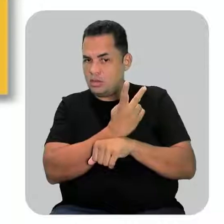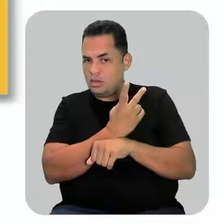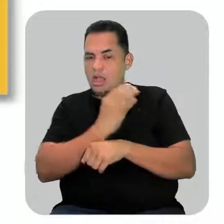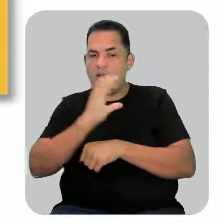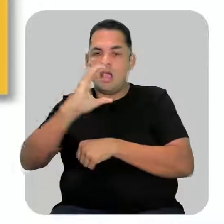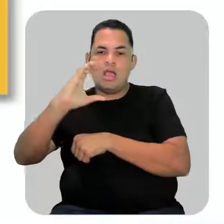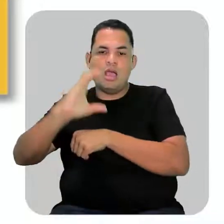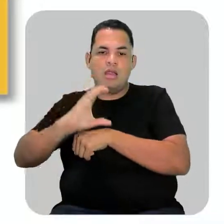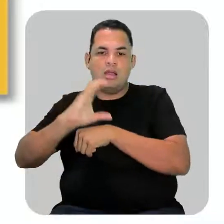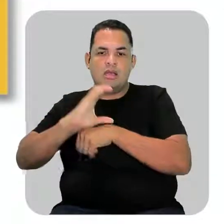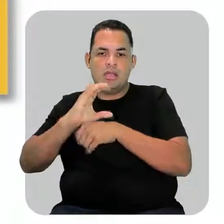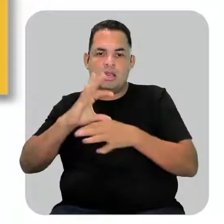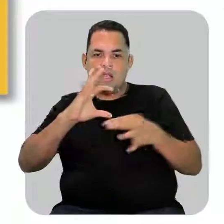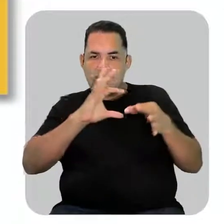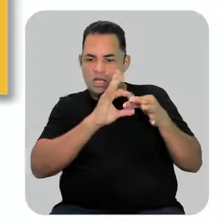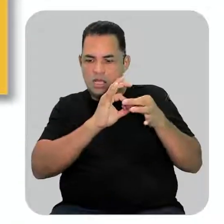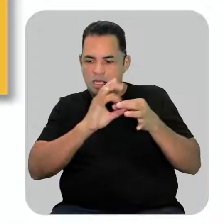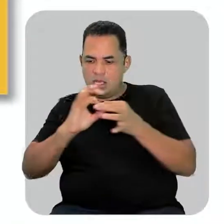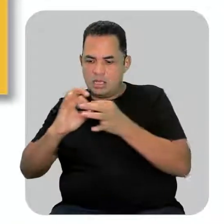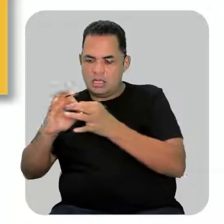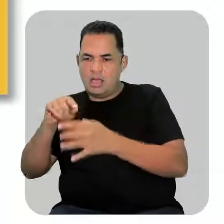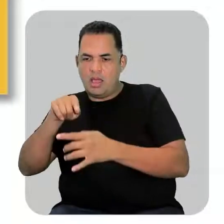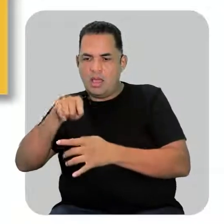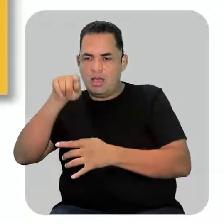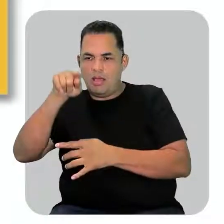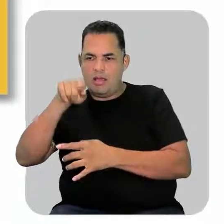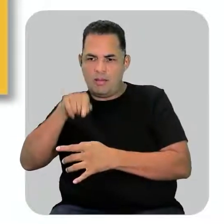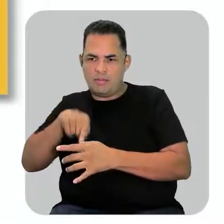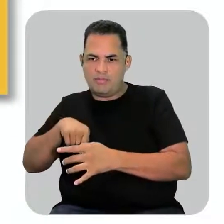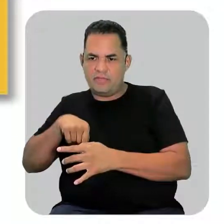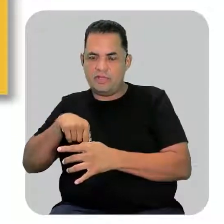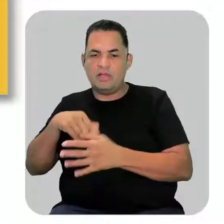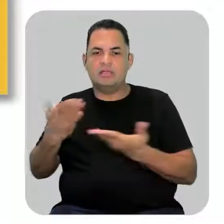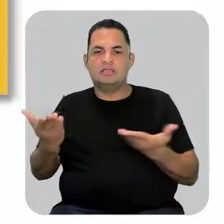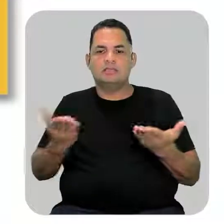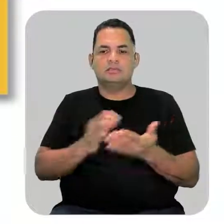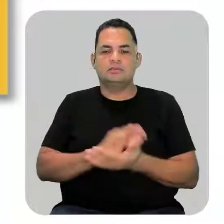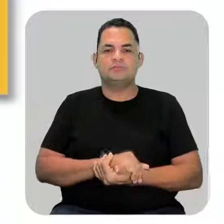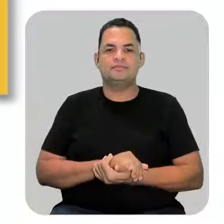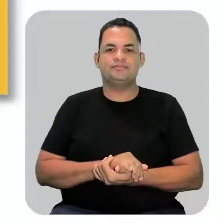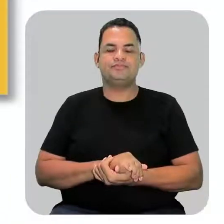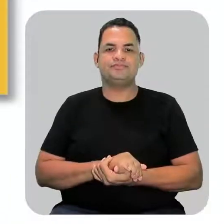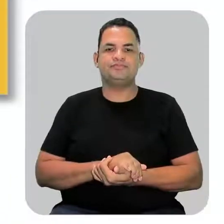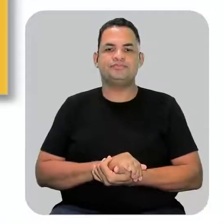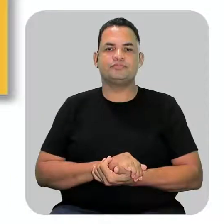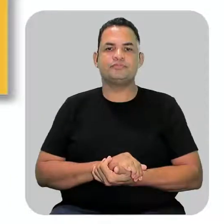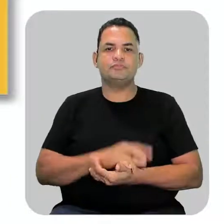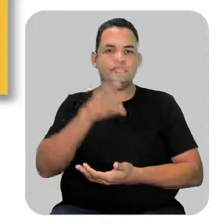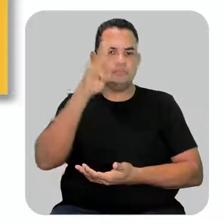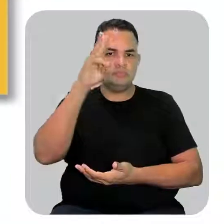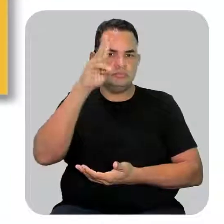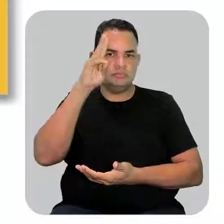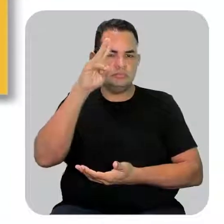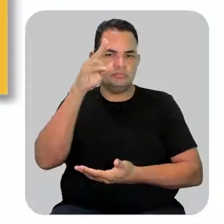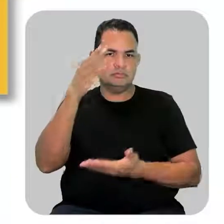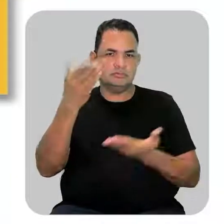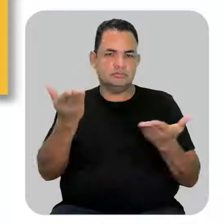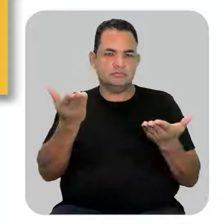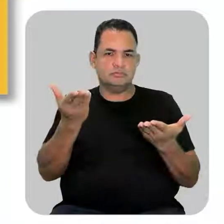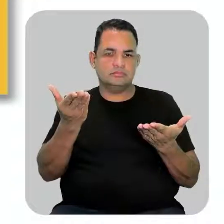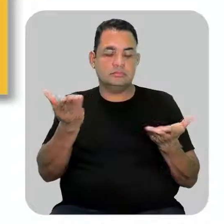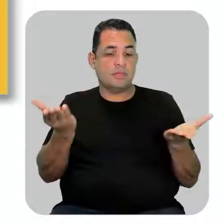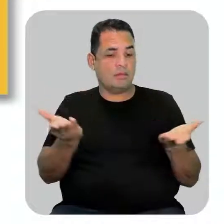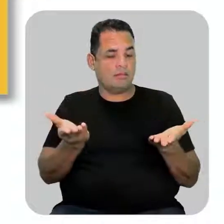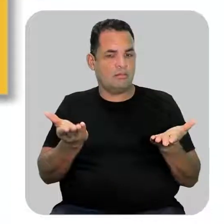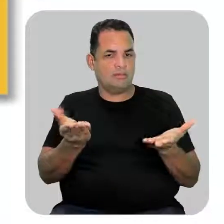ramificada. Só para a gente abrir um leque e fechar rapidinho. Lembrando que até